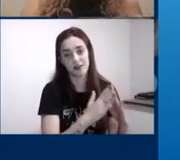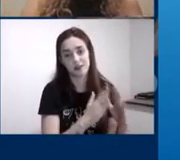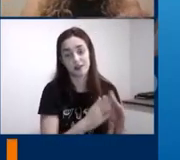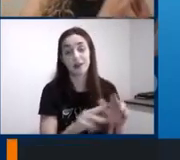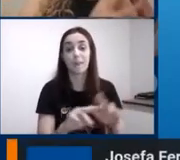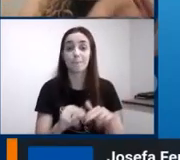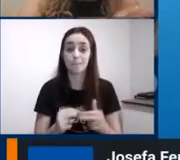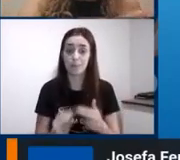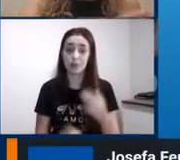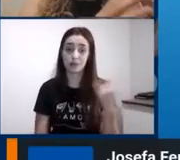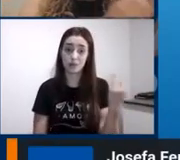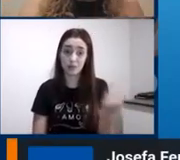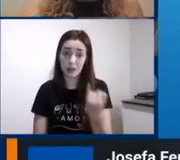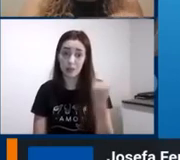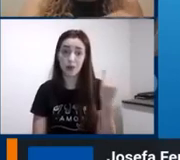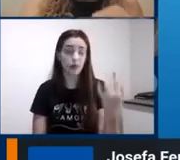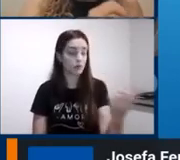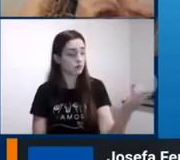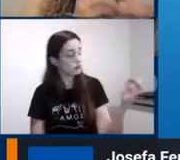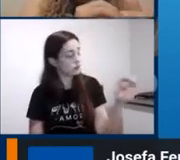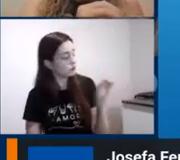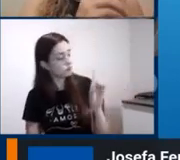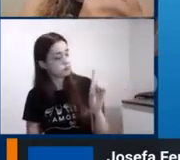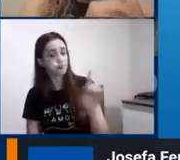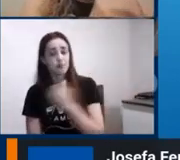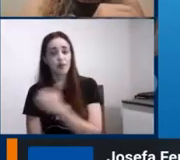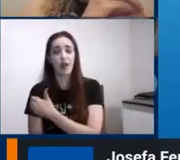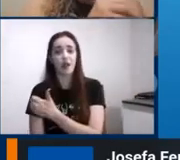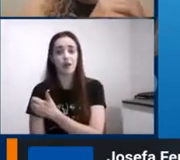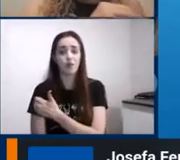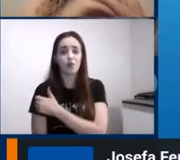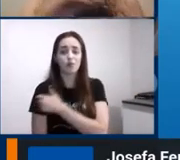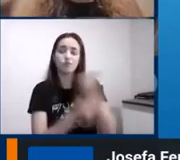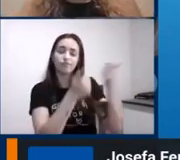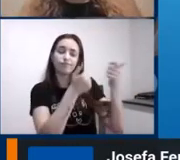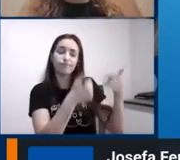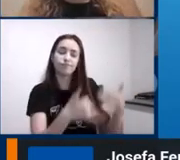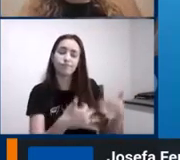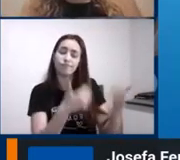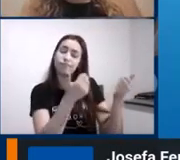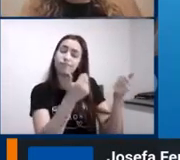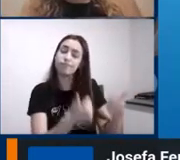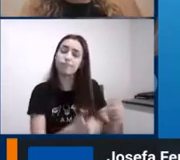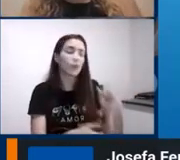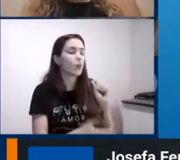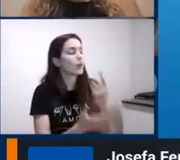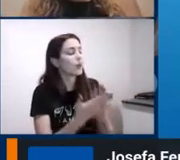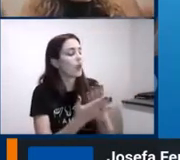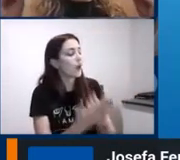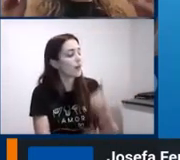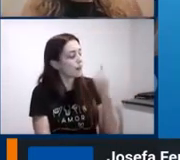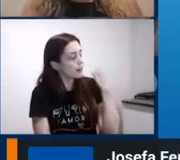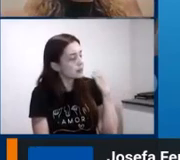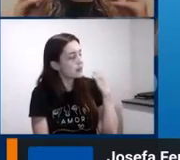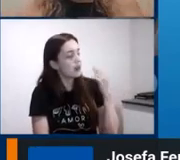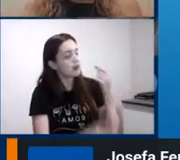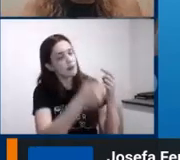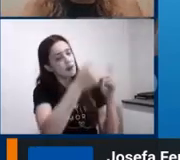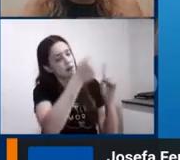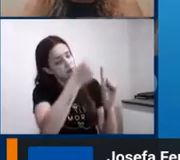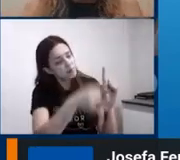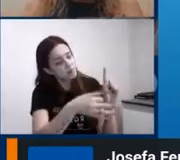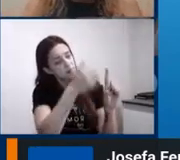o hipocampo que é a estrutura responsável em transformar essas memórias rápidas em memória a longo prazo ele atua